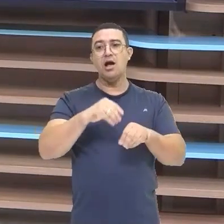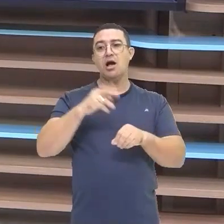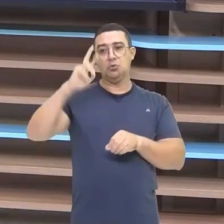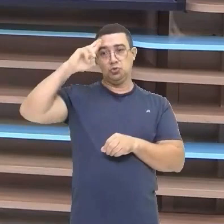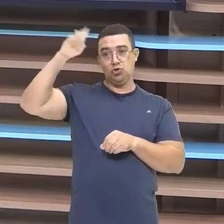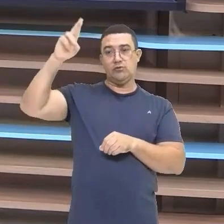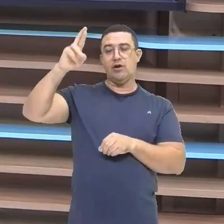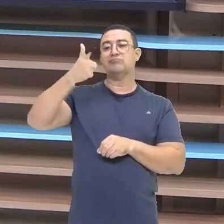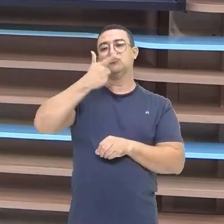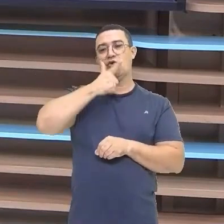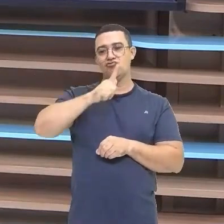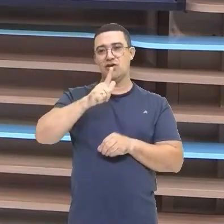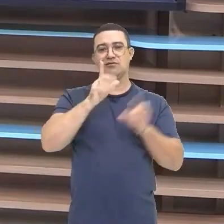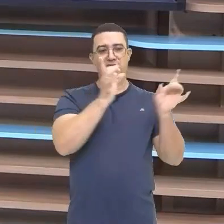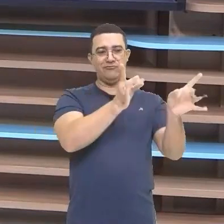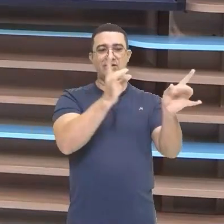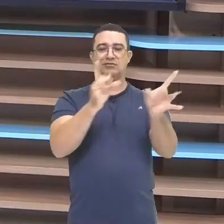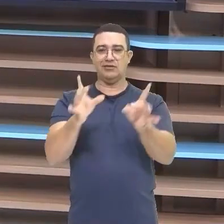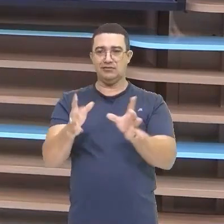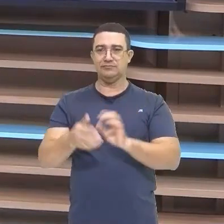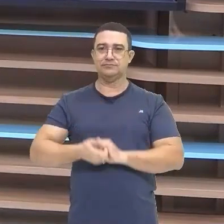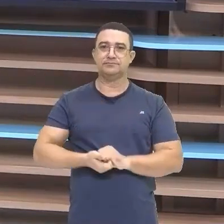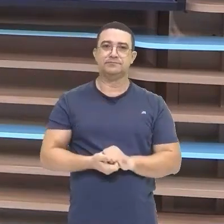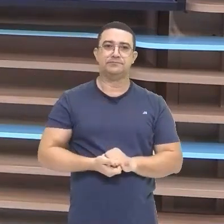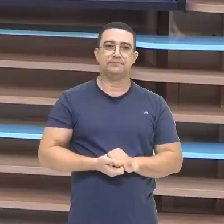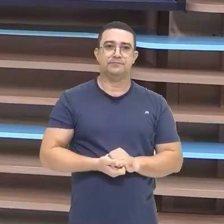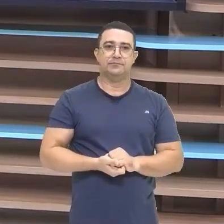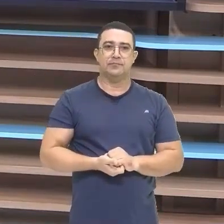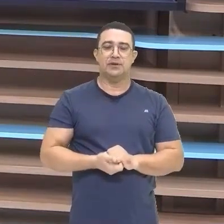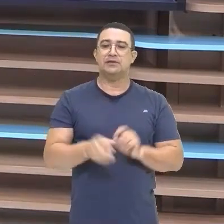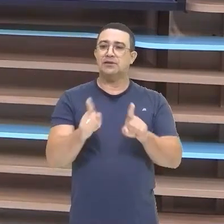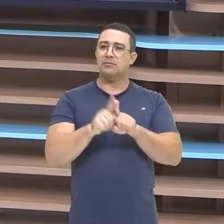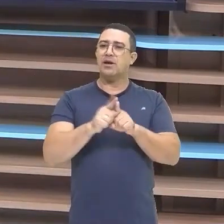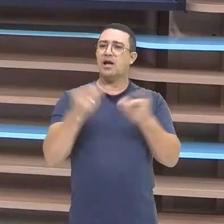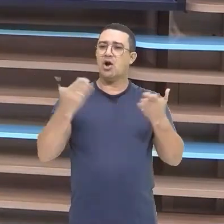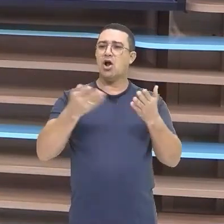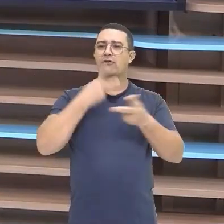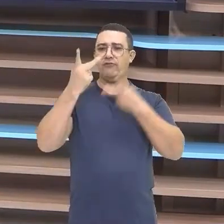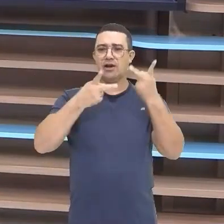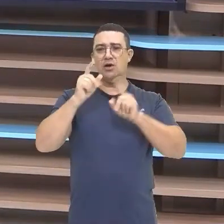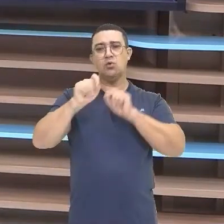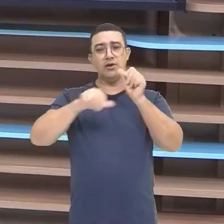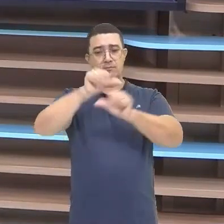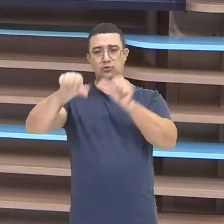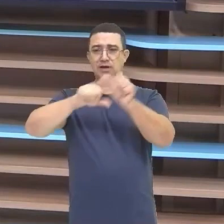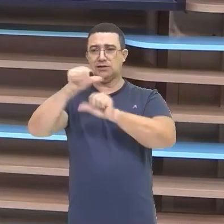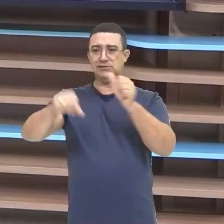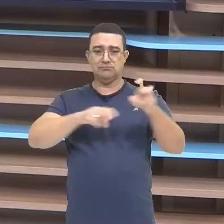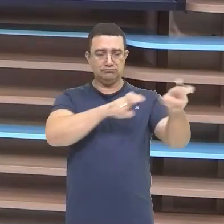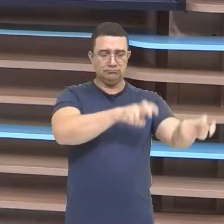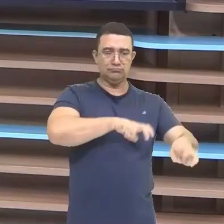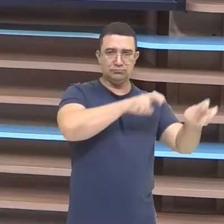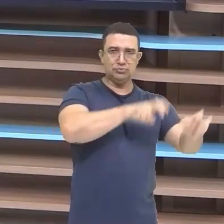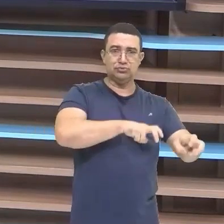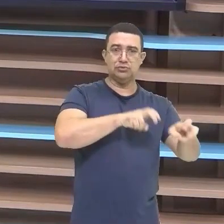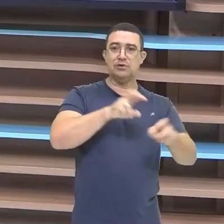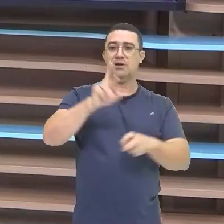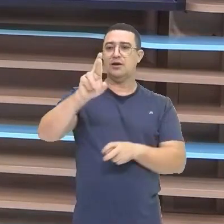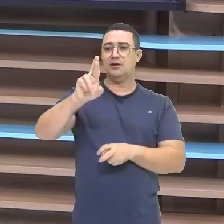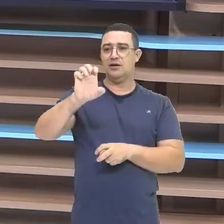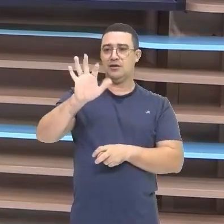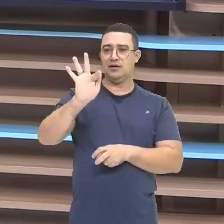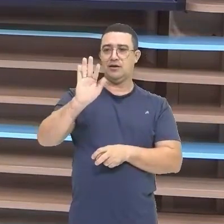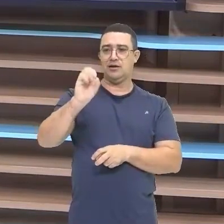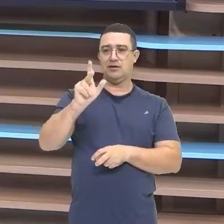a gente vai Falar mais à frente Sobre a questão Da reforma agrária Que é justamente Relacionado A esse tipo De classificação